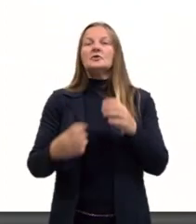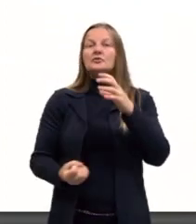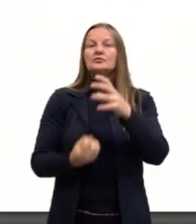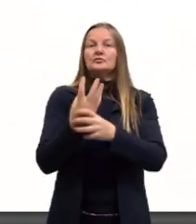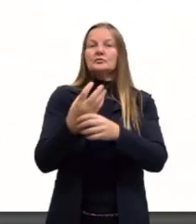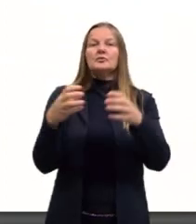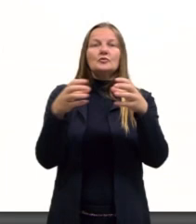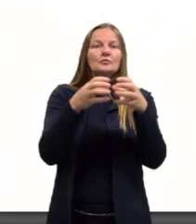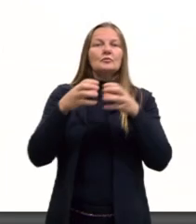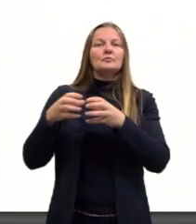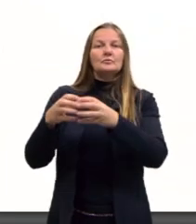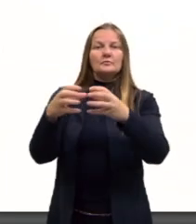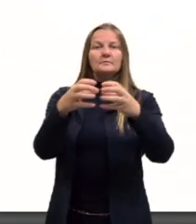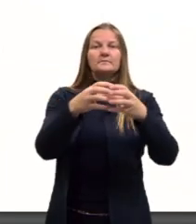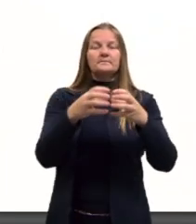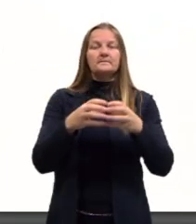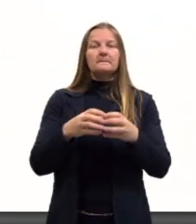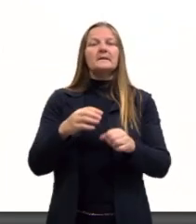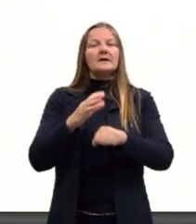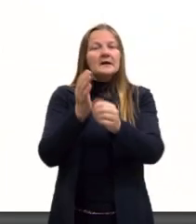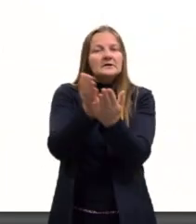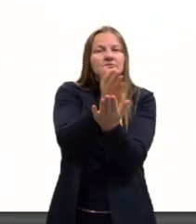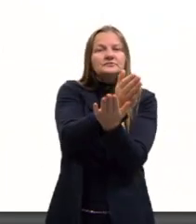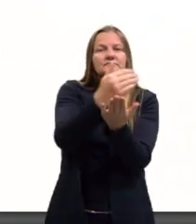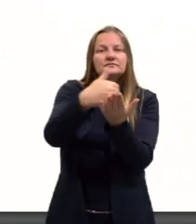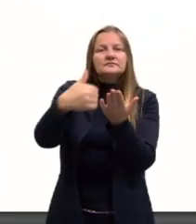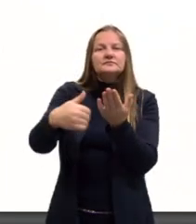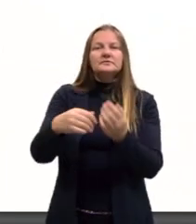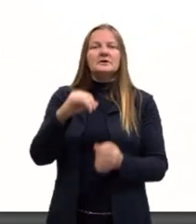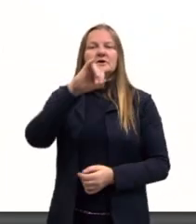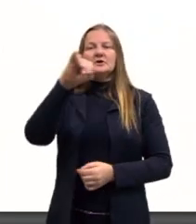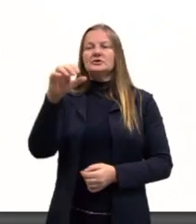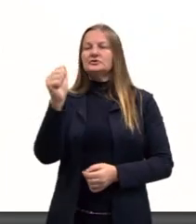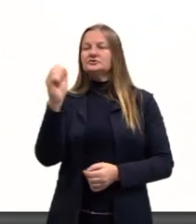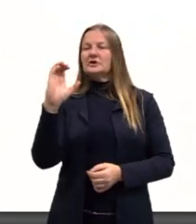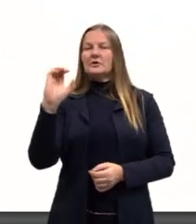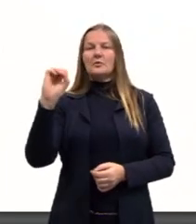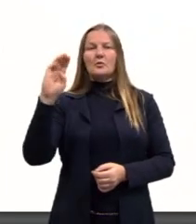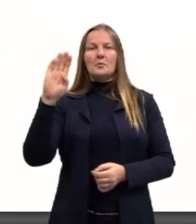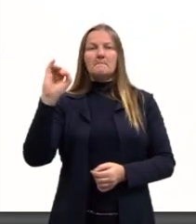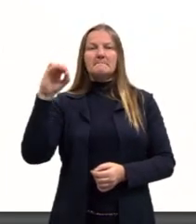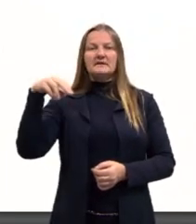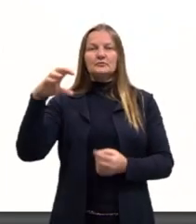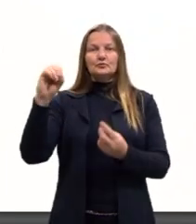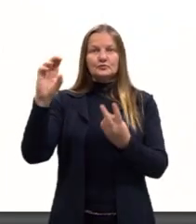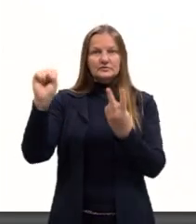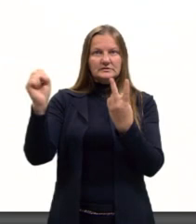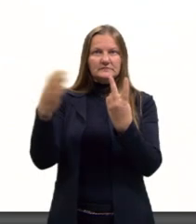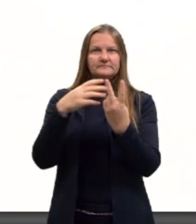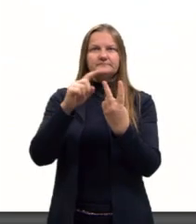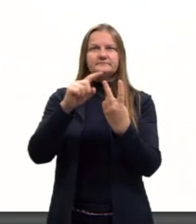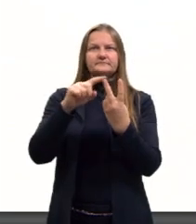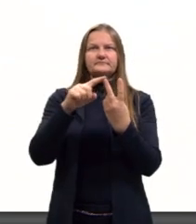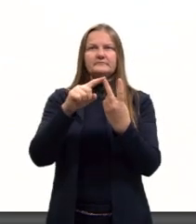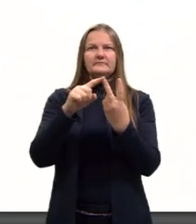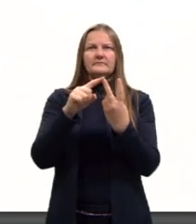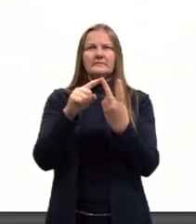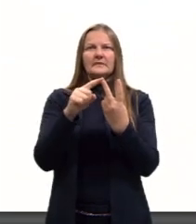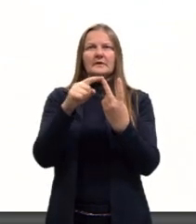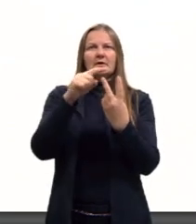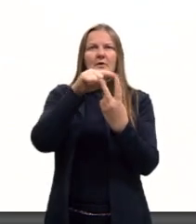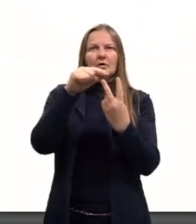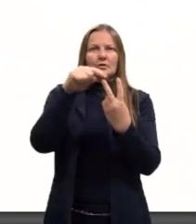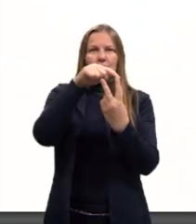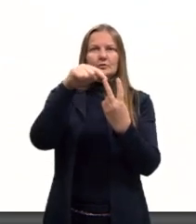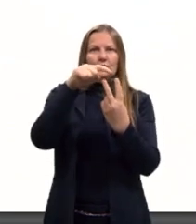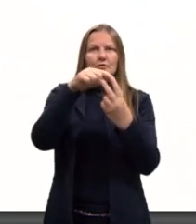A gente vai dividir, principalmente, entre jacobinos e girondinos. Os jacobinos, eles